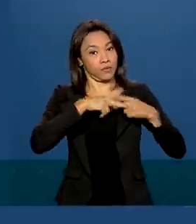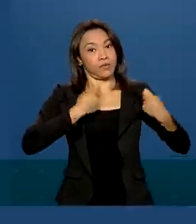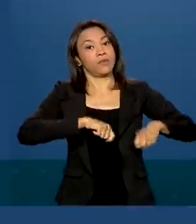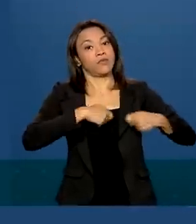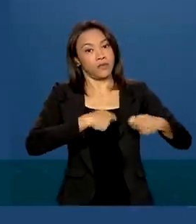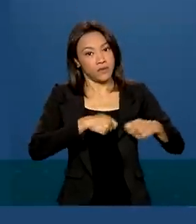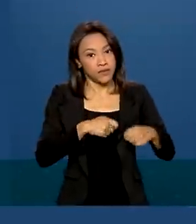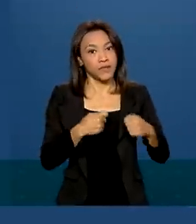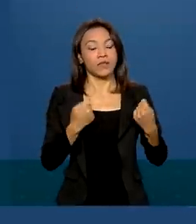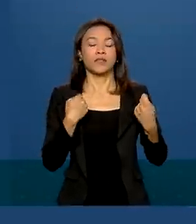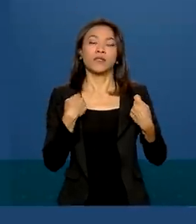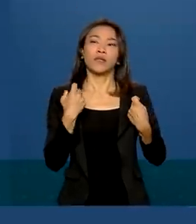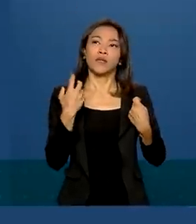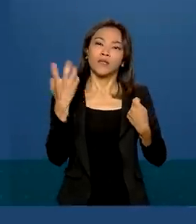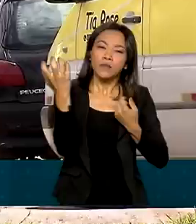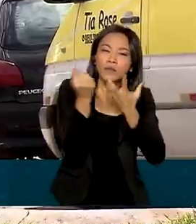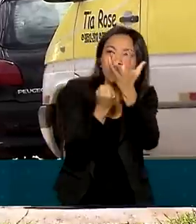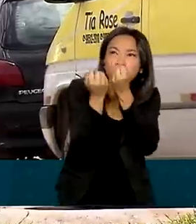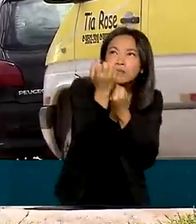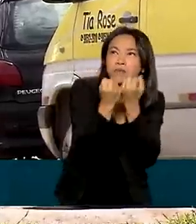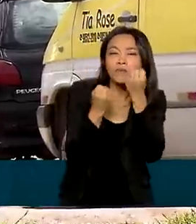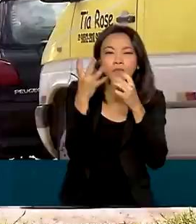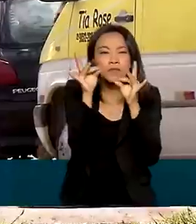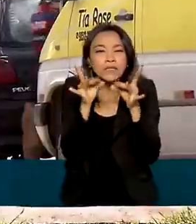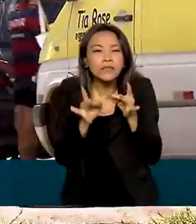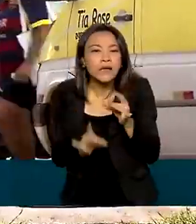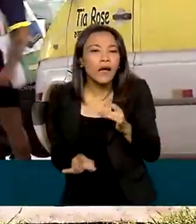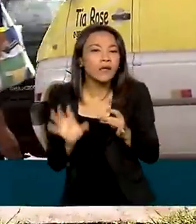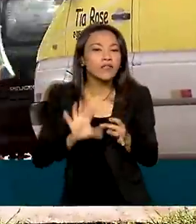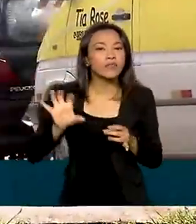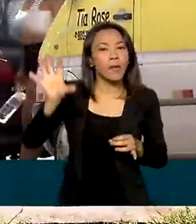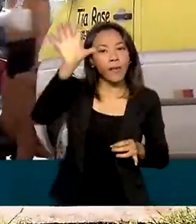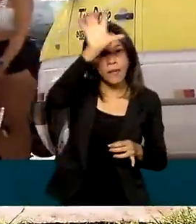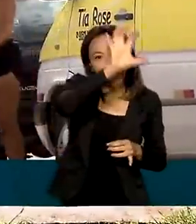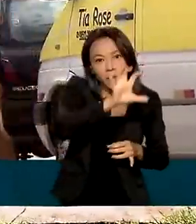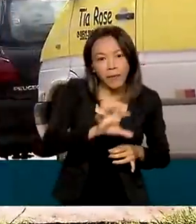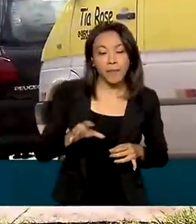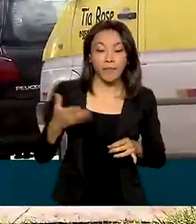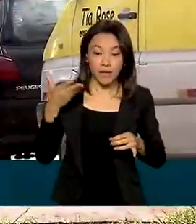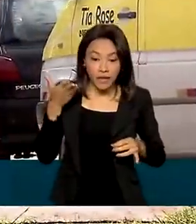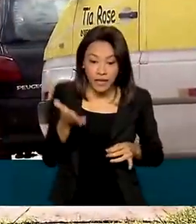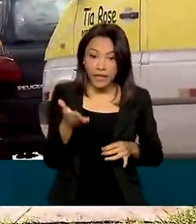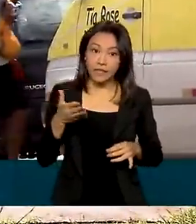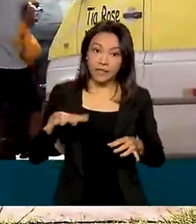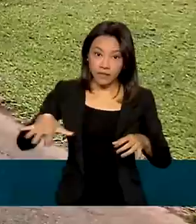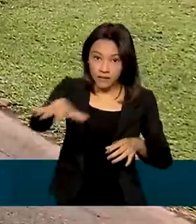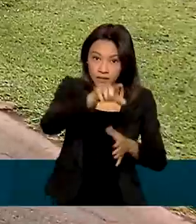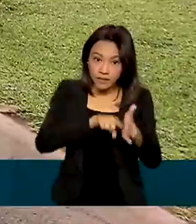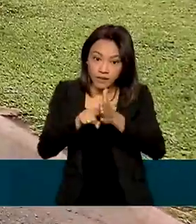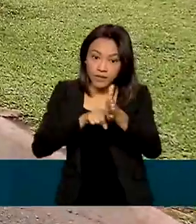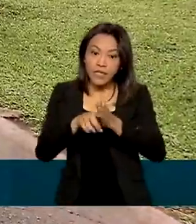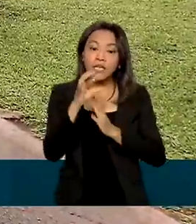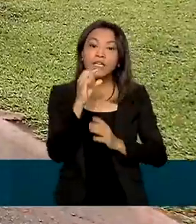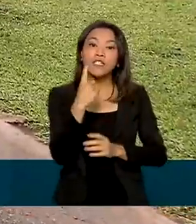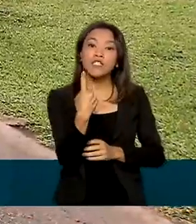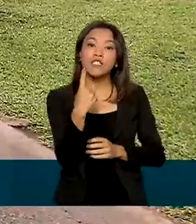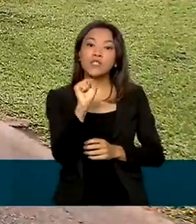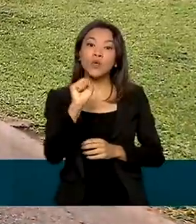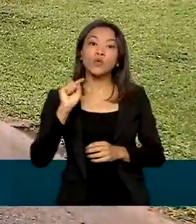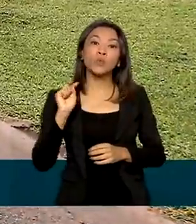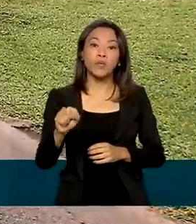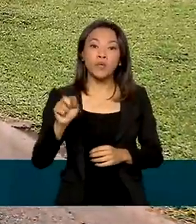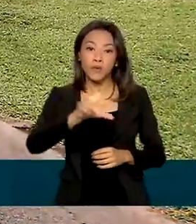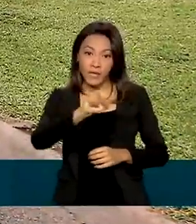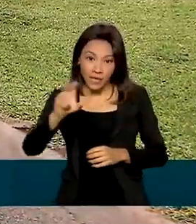pegando os detalhes regionais. Nesse pedaço do universo pesquisado, existem 18.500 idosos,